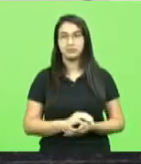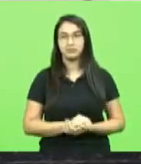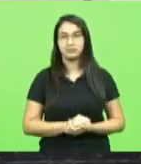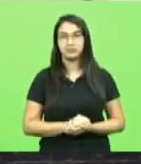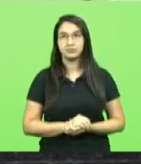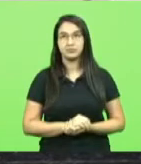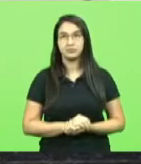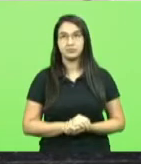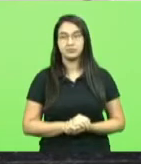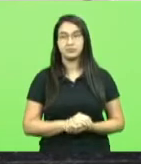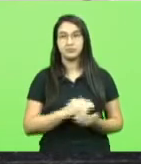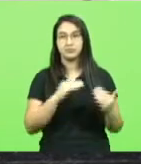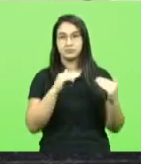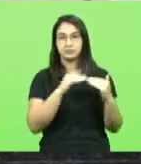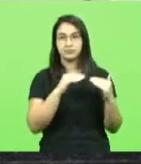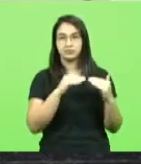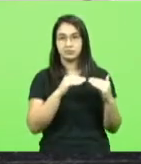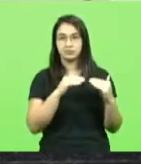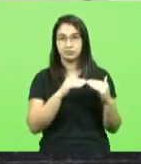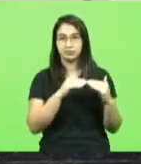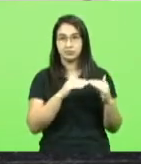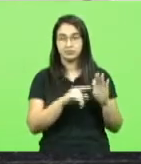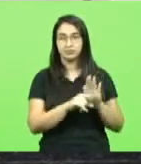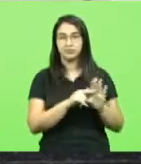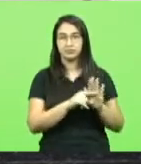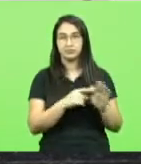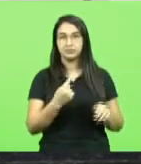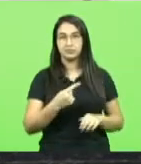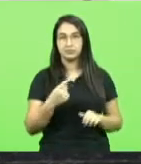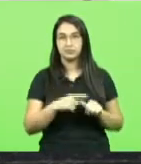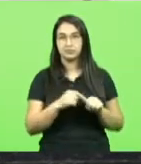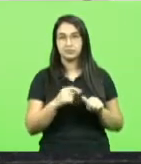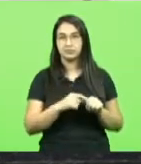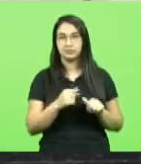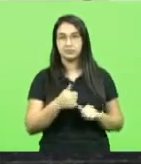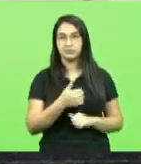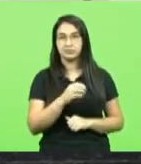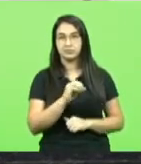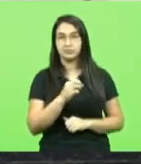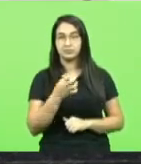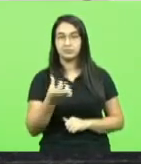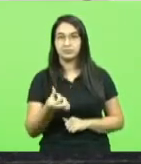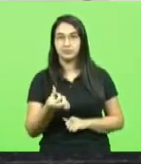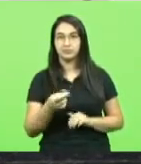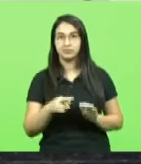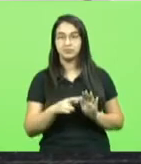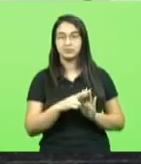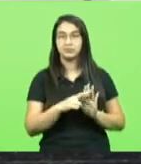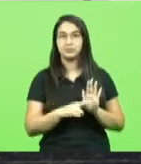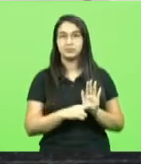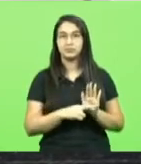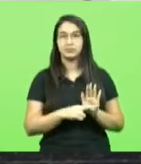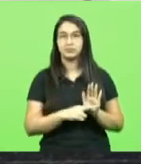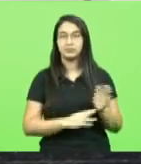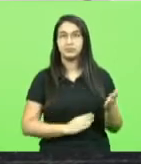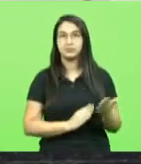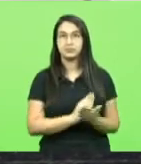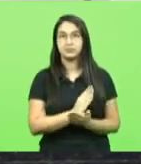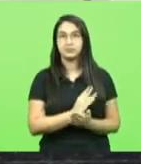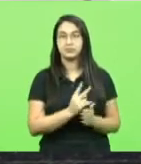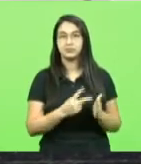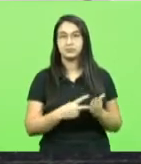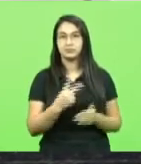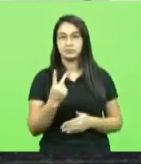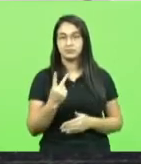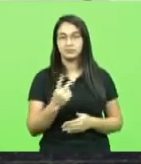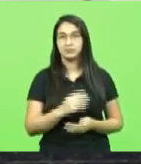Em consonância com o parágrafo 1º do artigo nº 106 do Regimento Interno, dou por aprovada as duas atas.